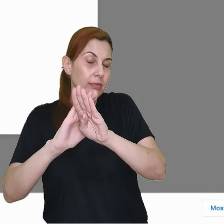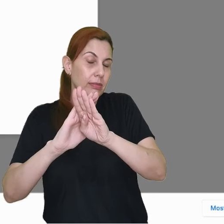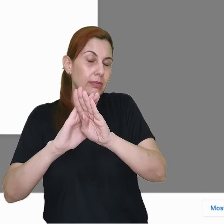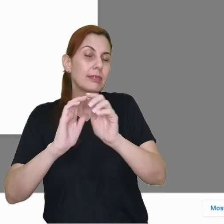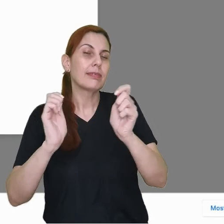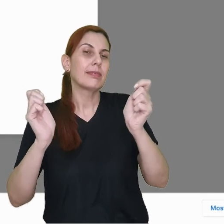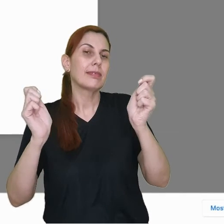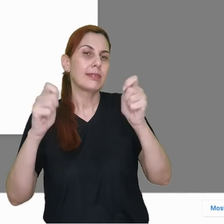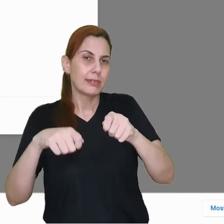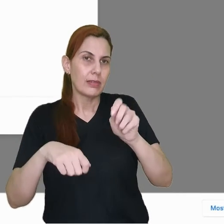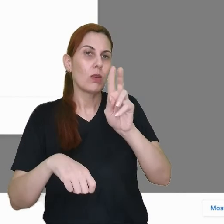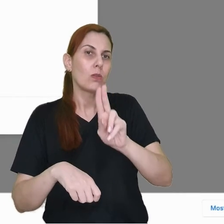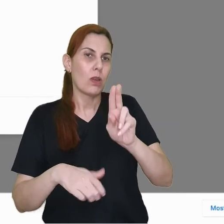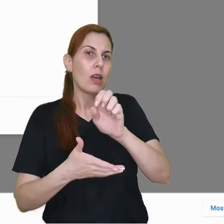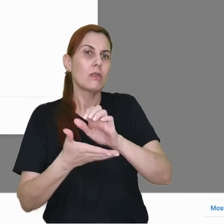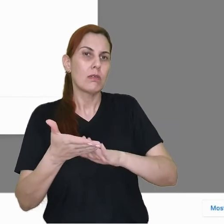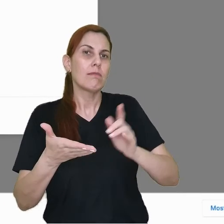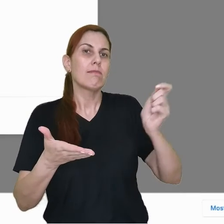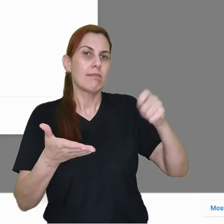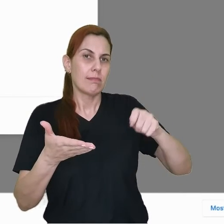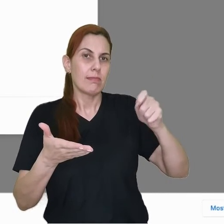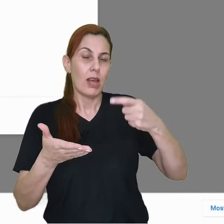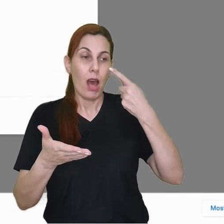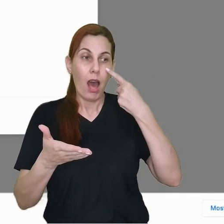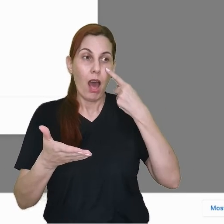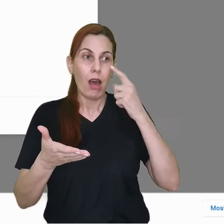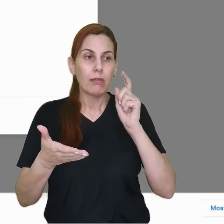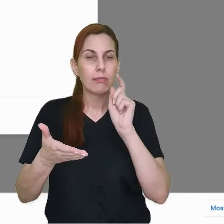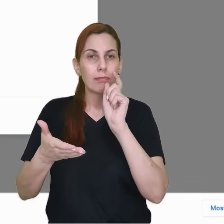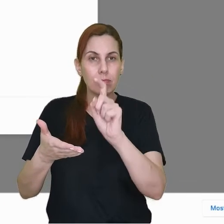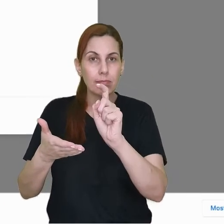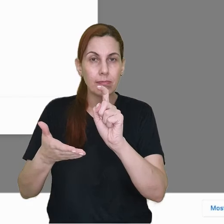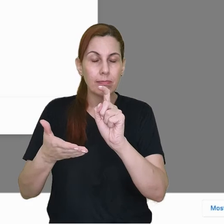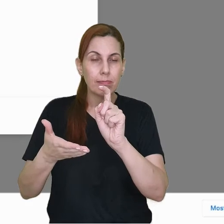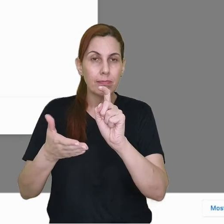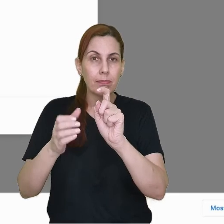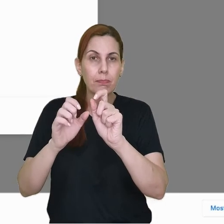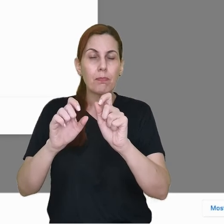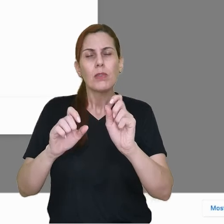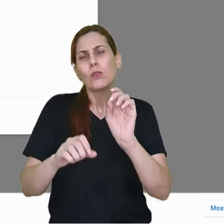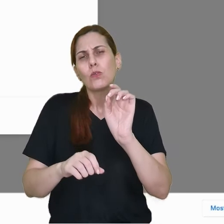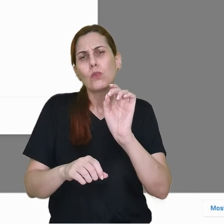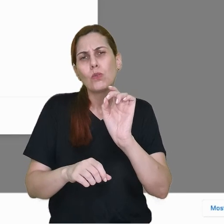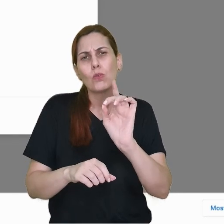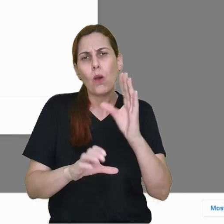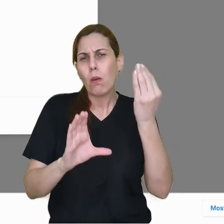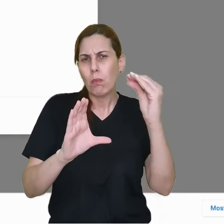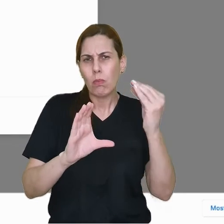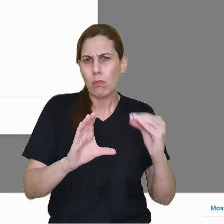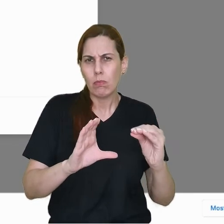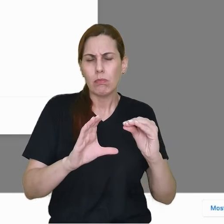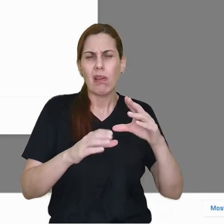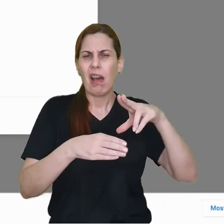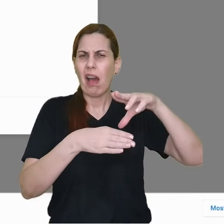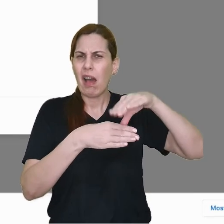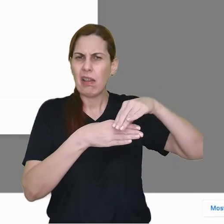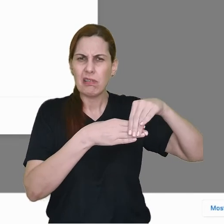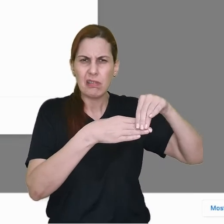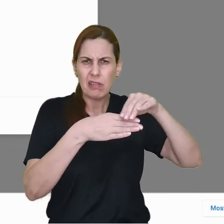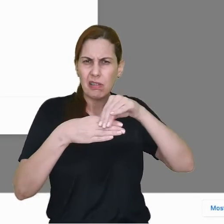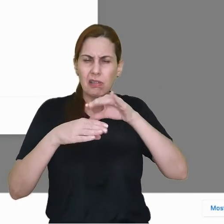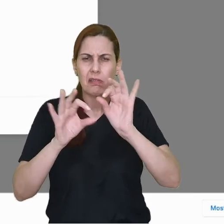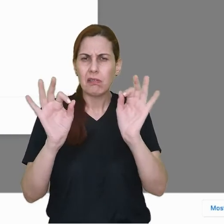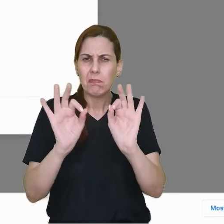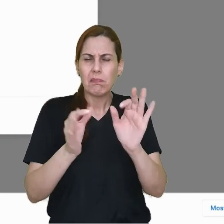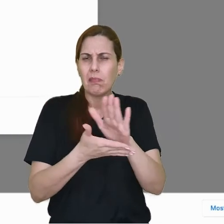atividade dessa turma aqui. Venho aqui, ó, clico aqui, eu quero só utilizar a postagem, eu não quero pegar nenhum anexo que tinha nessa